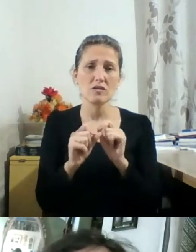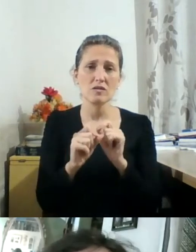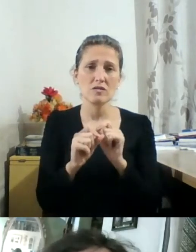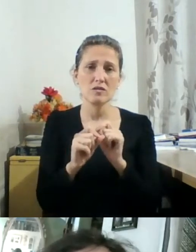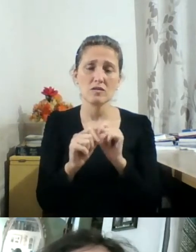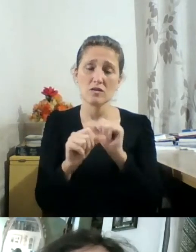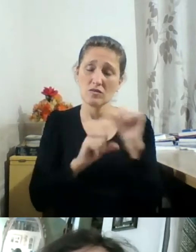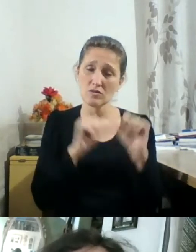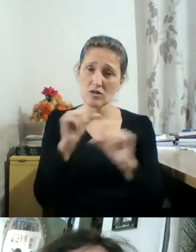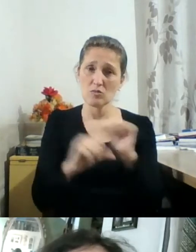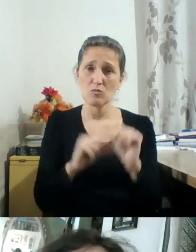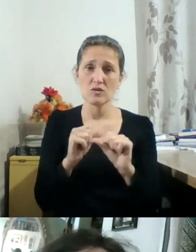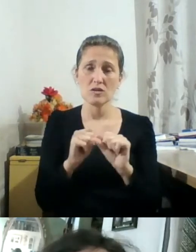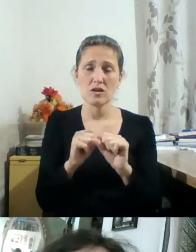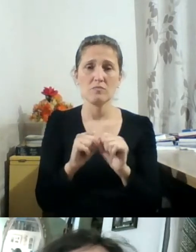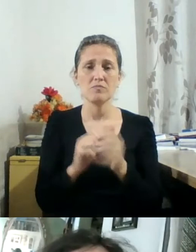século XIV,